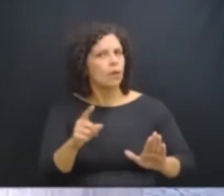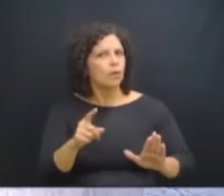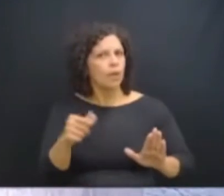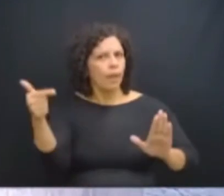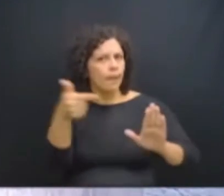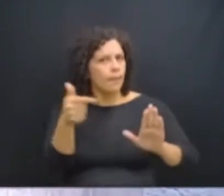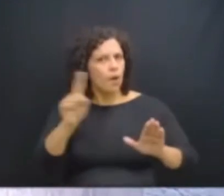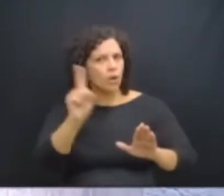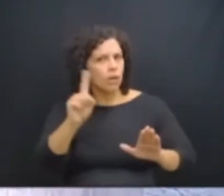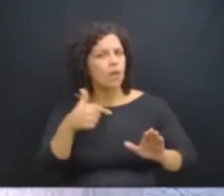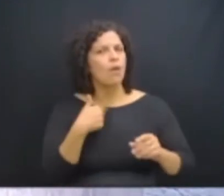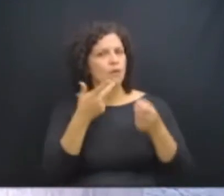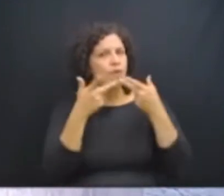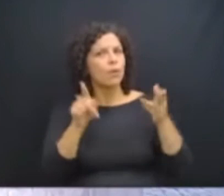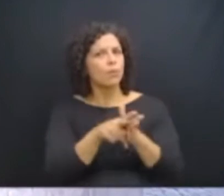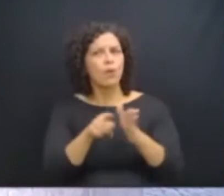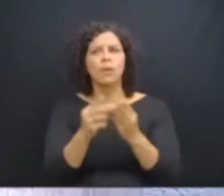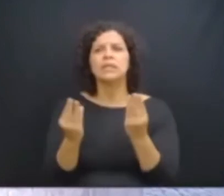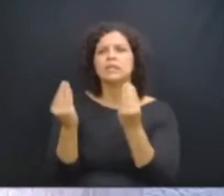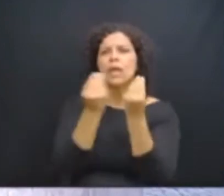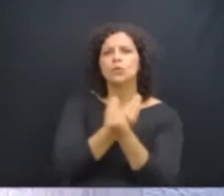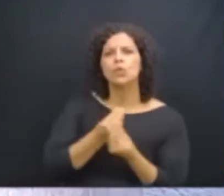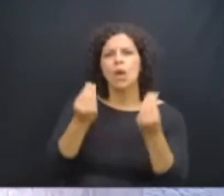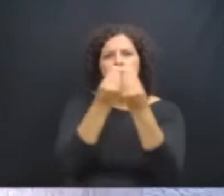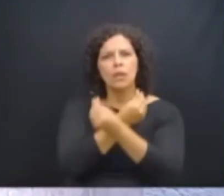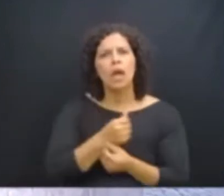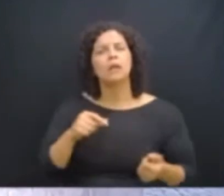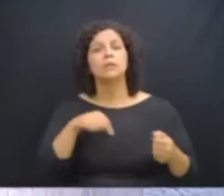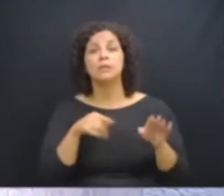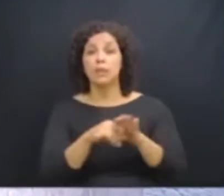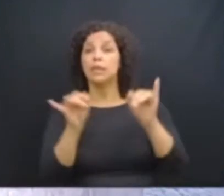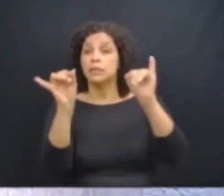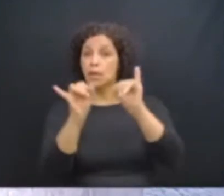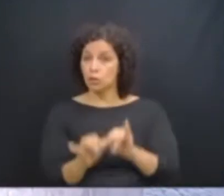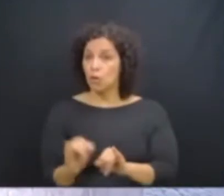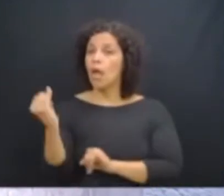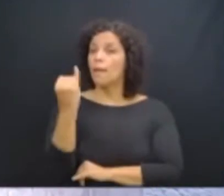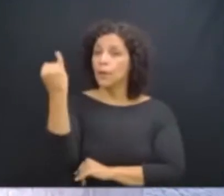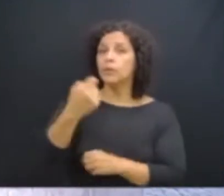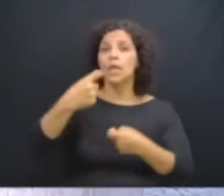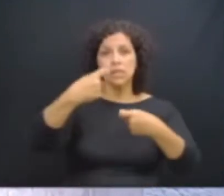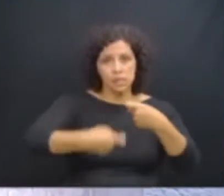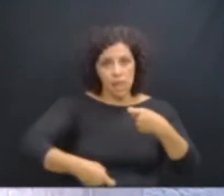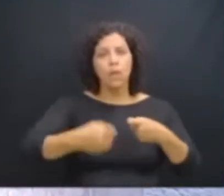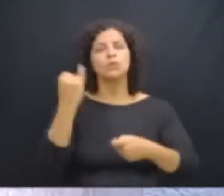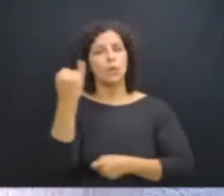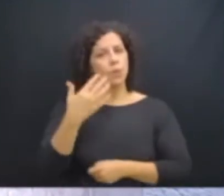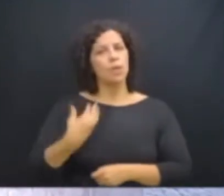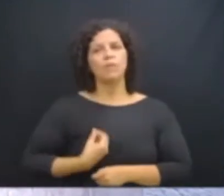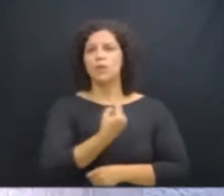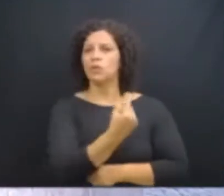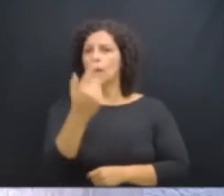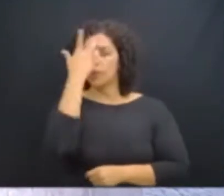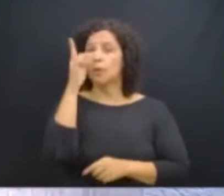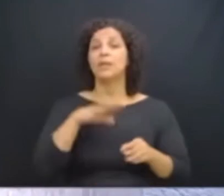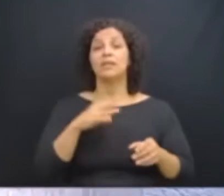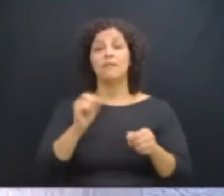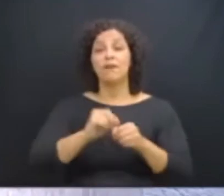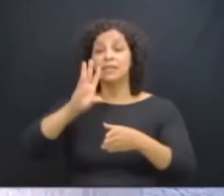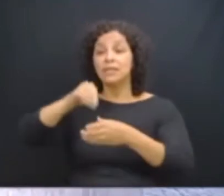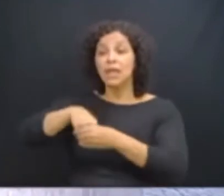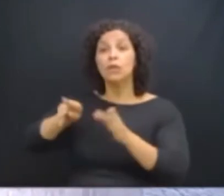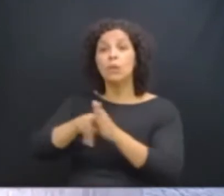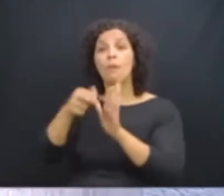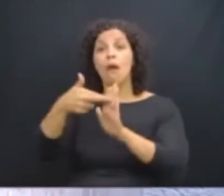hipócrita em relação à sexualidade. A sexualidade é algo importante, o sexo é importante para a vida, mas que se eu faça dentro